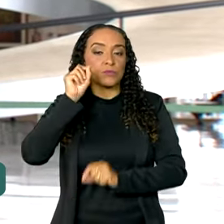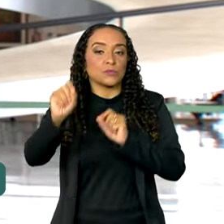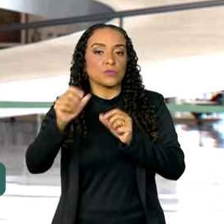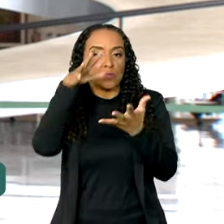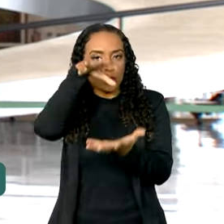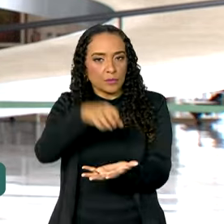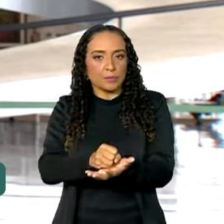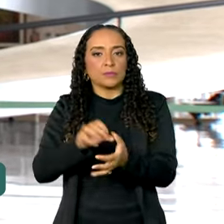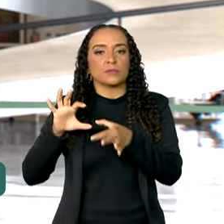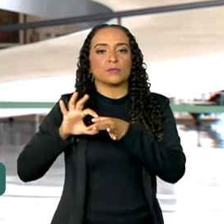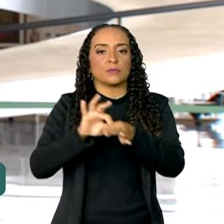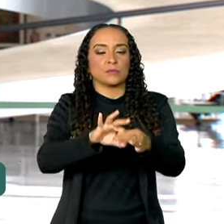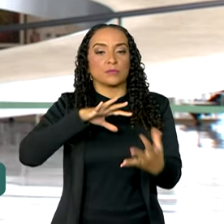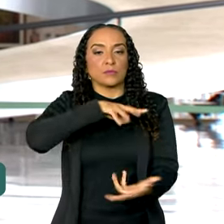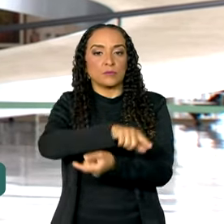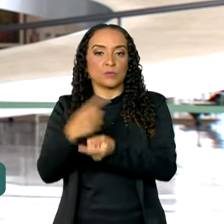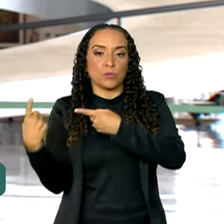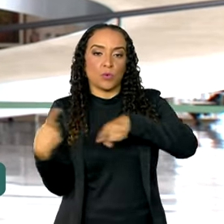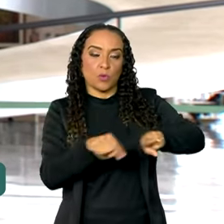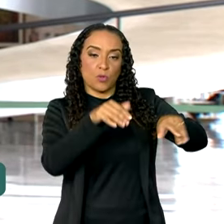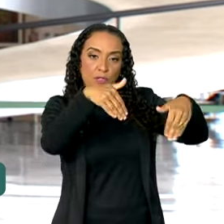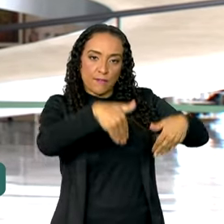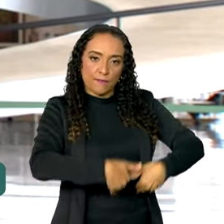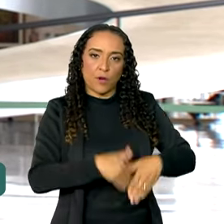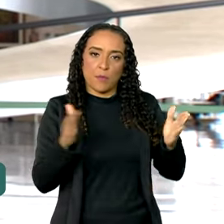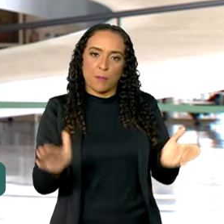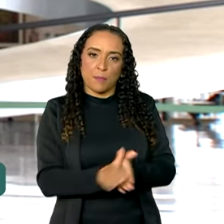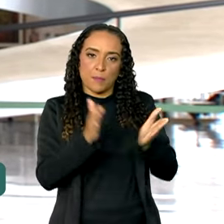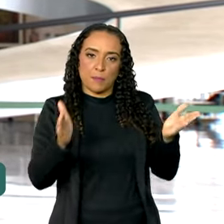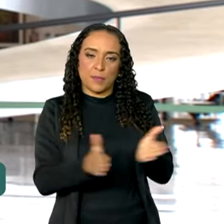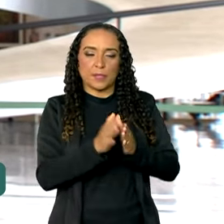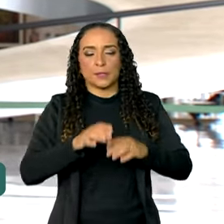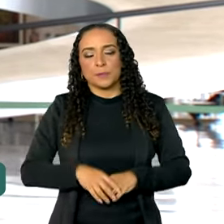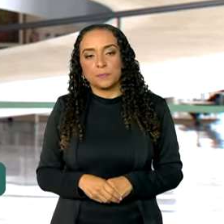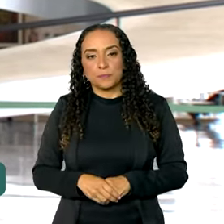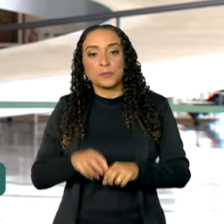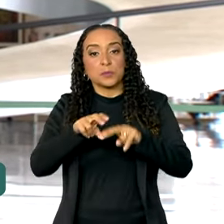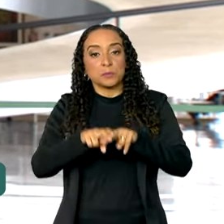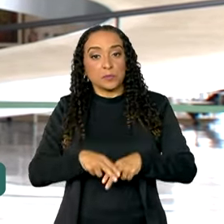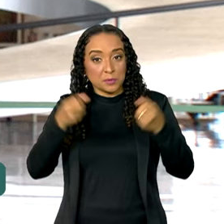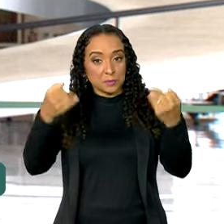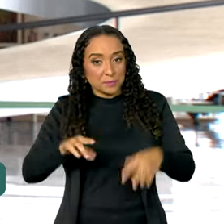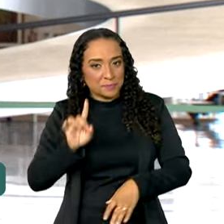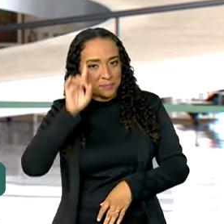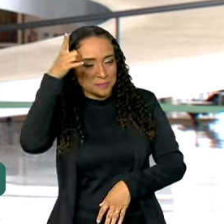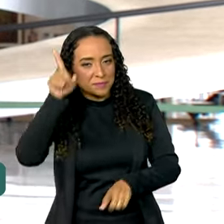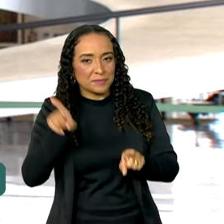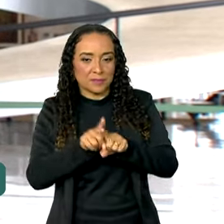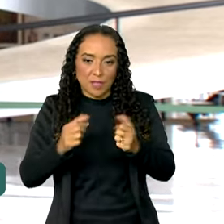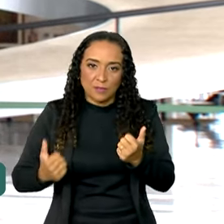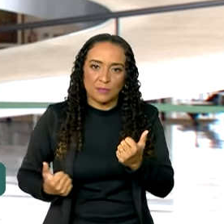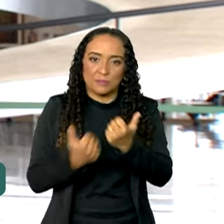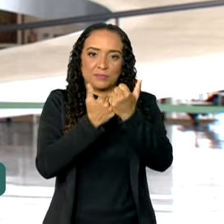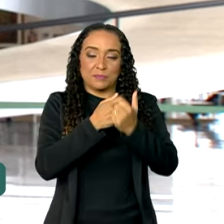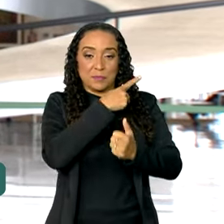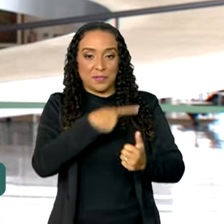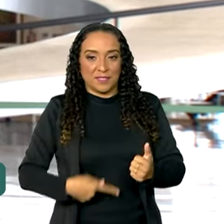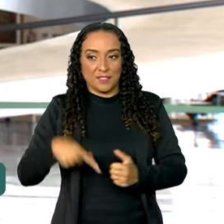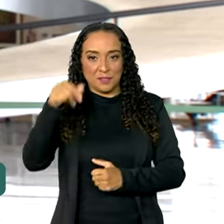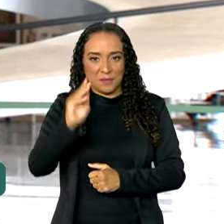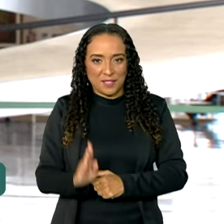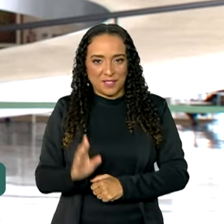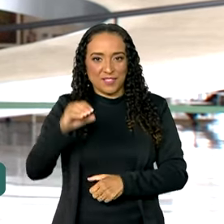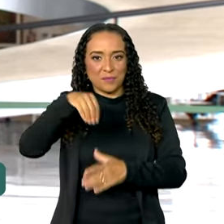aderir à Aliança Global contra a Fome e a Pobreza. Por falar nessa iniciativa, impulsionada pela presidência